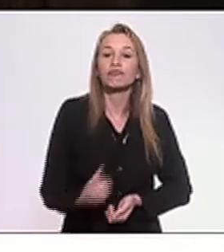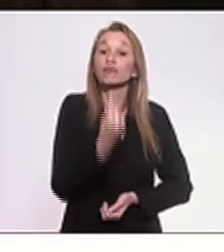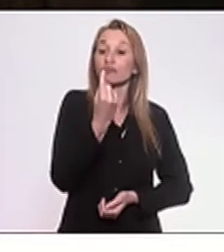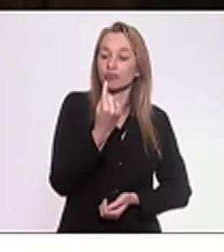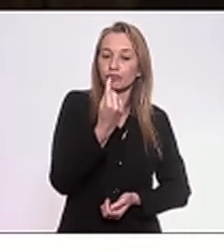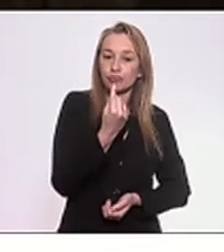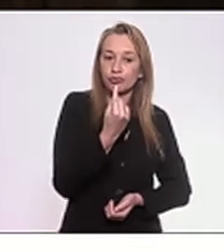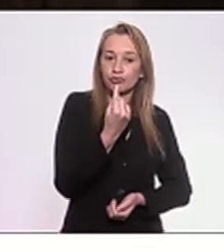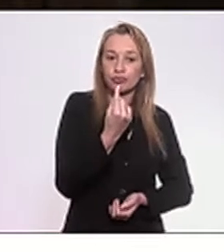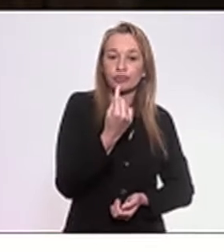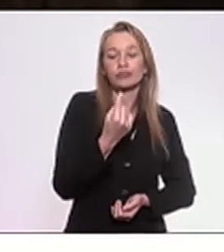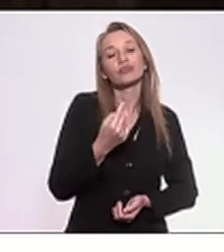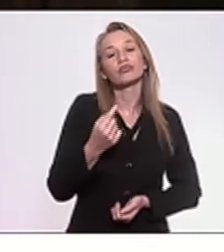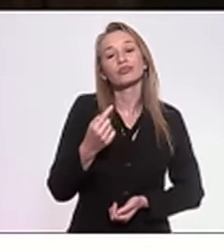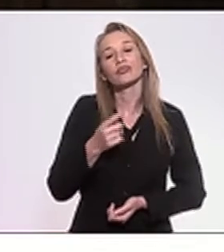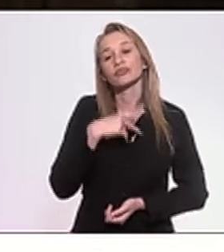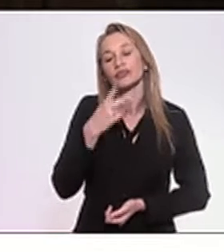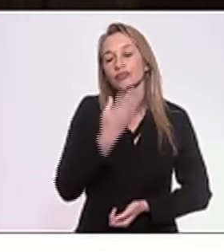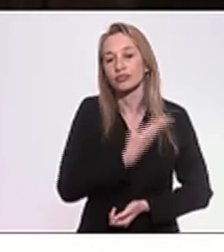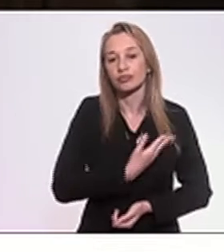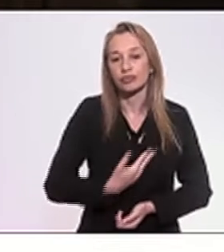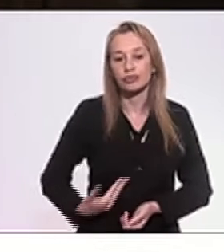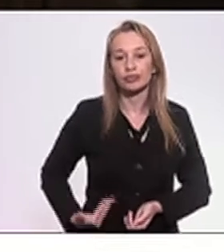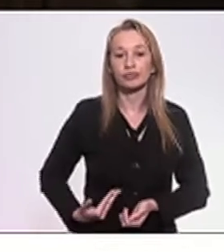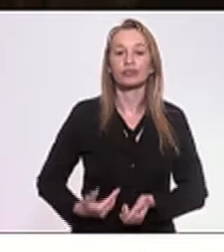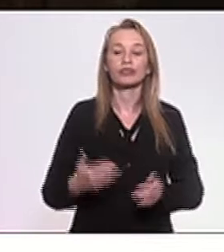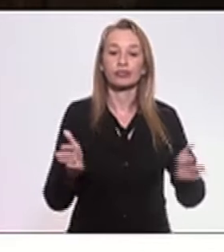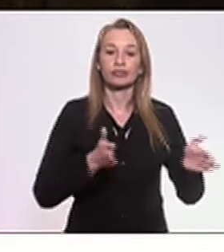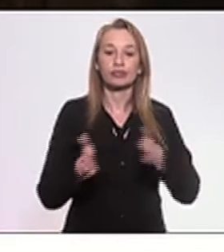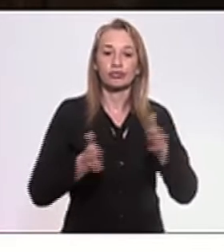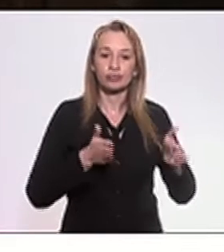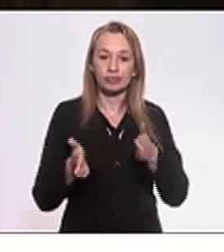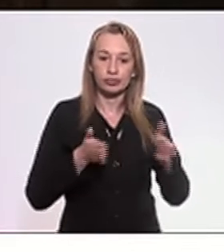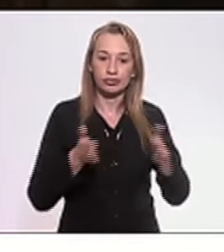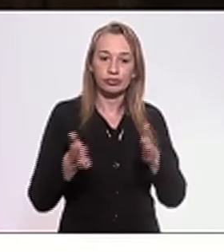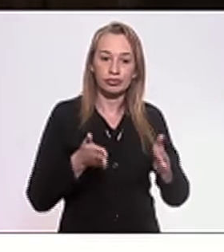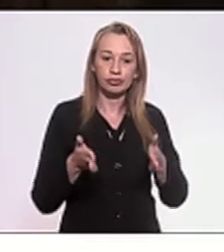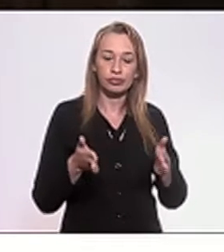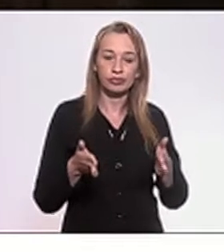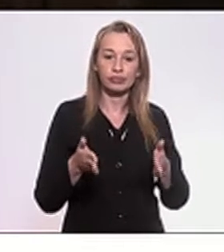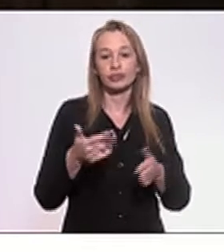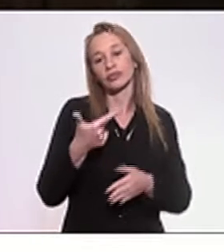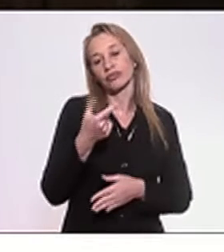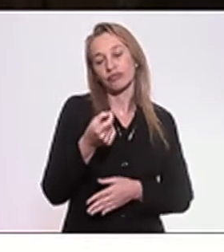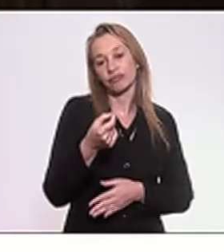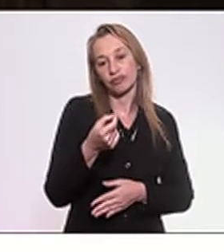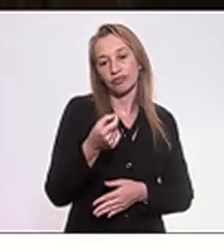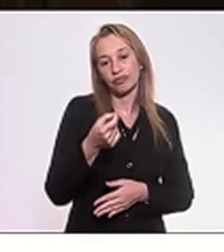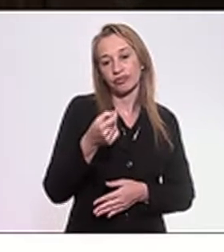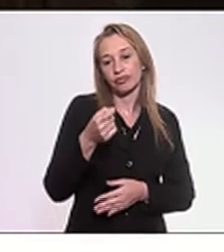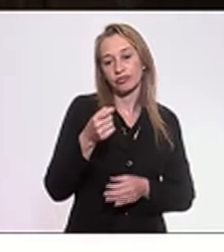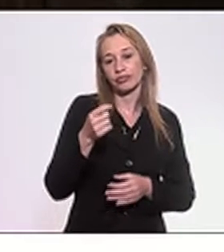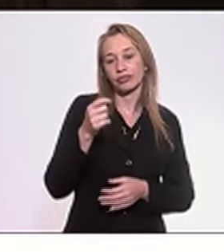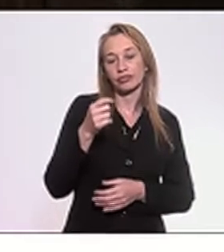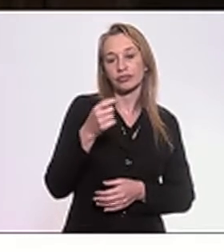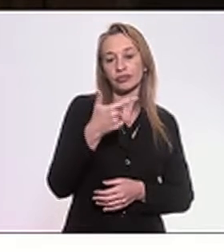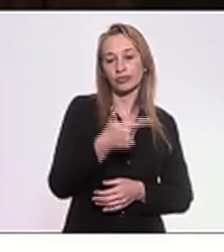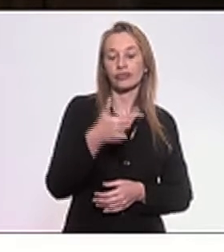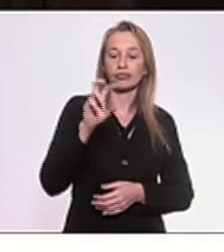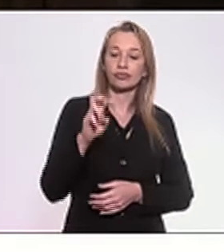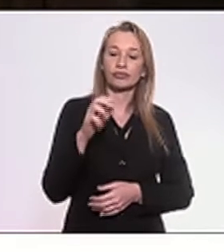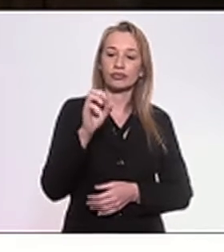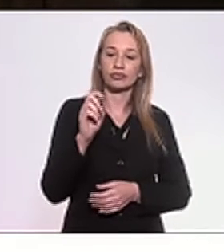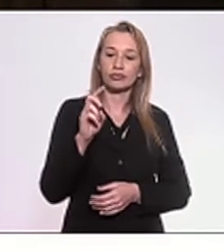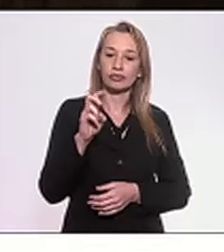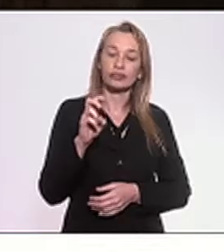como tenta dizer o governador, que o prazo de concessão tem que ser de 25 anos. Não